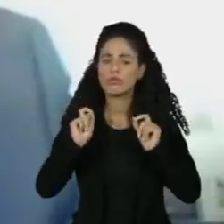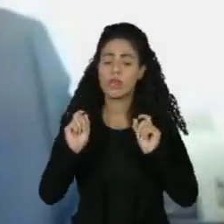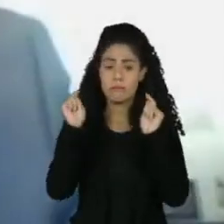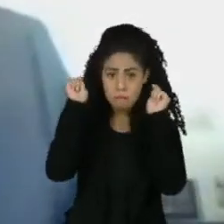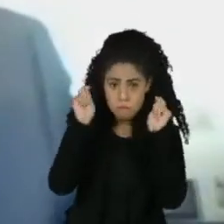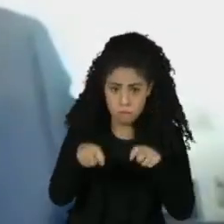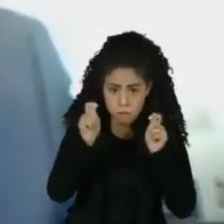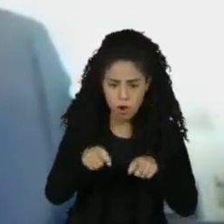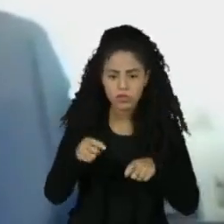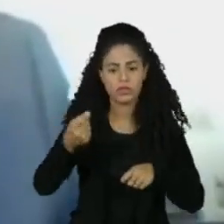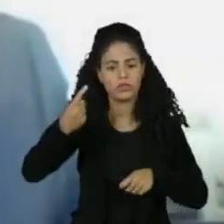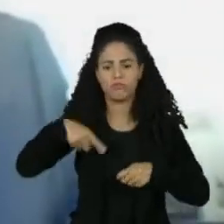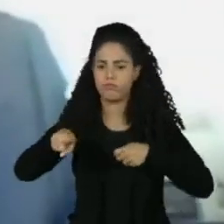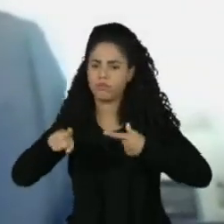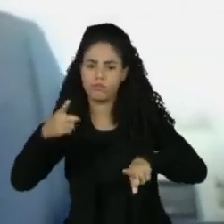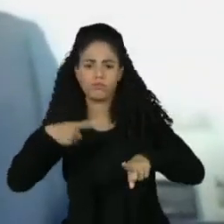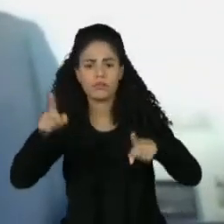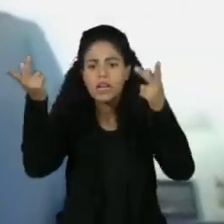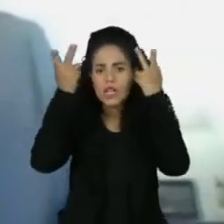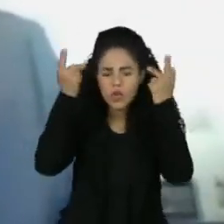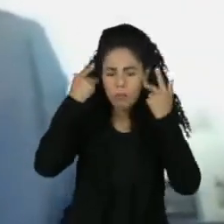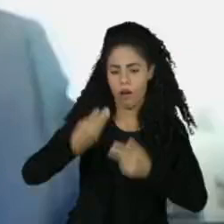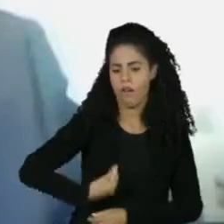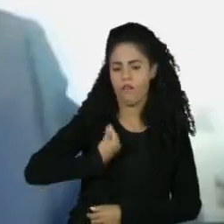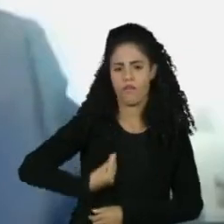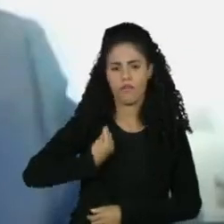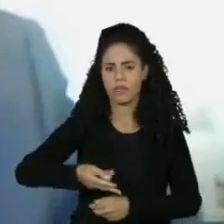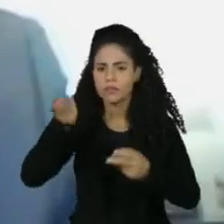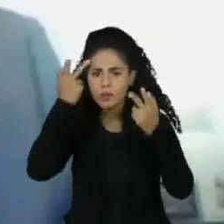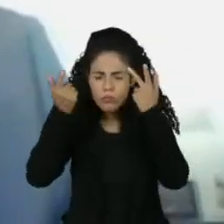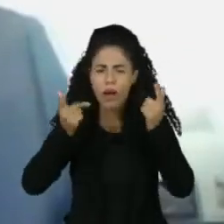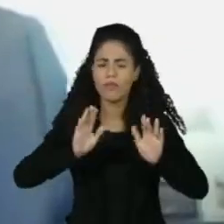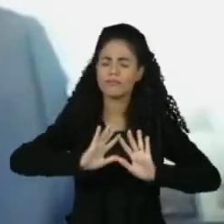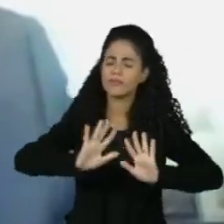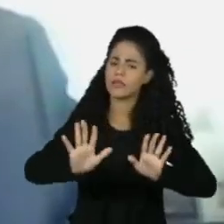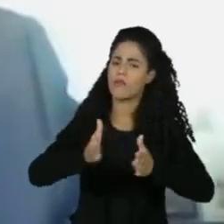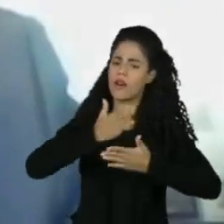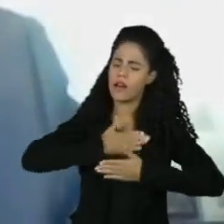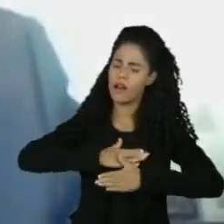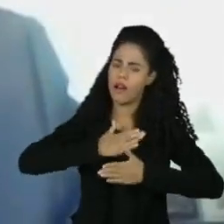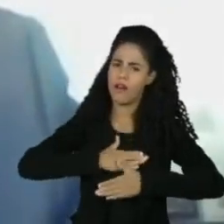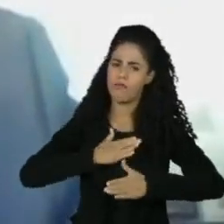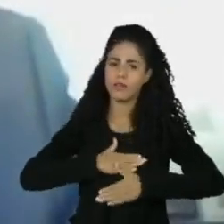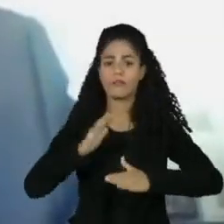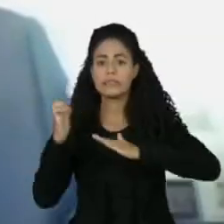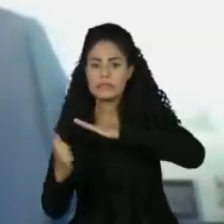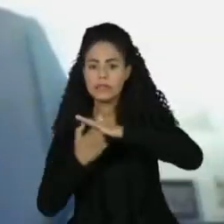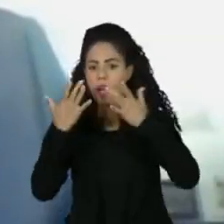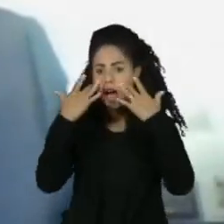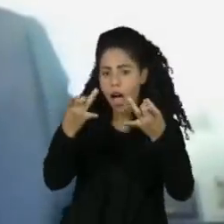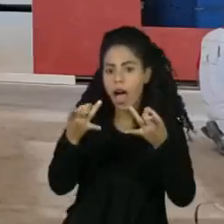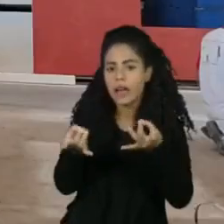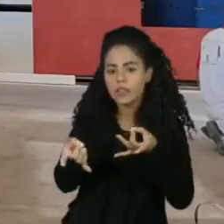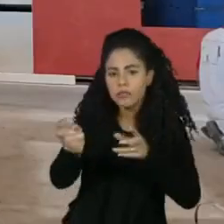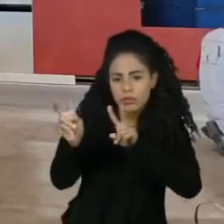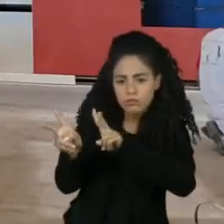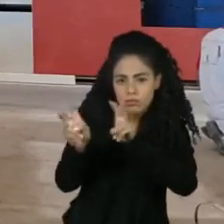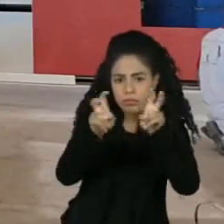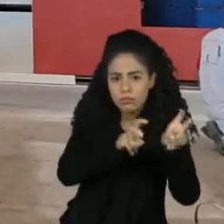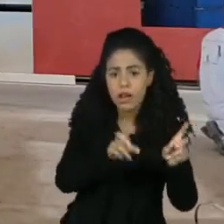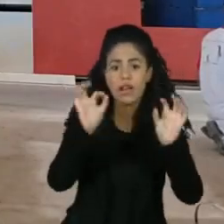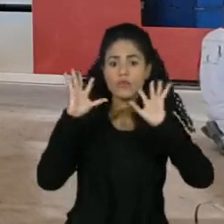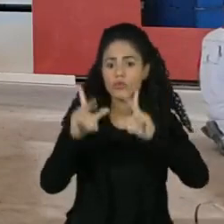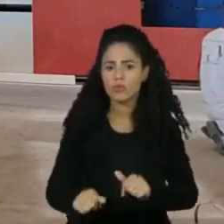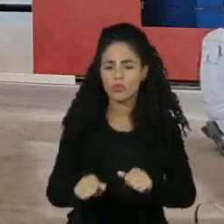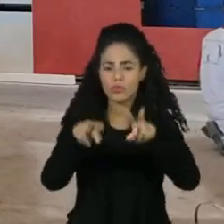posso sair fazendo tudo. A minha orientação para os clientes é que não. A gente tem que ter cautela, analisar caso a caso,